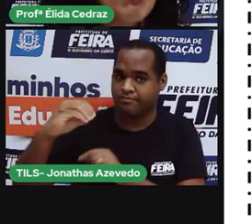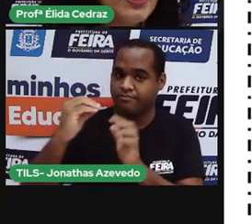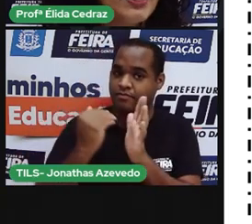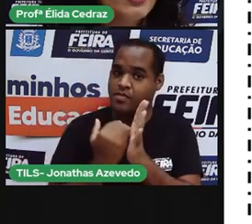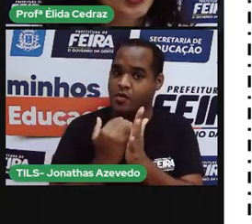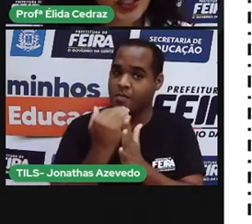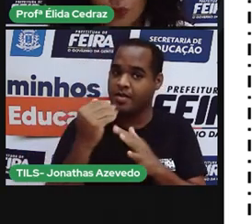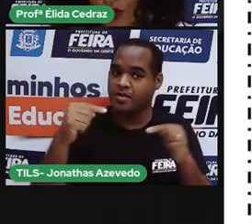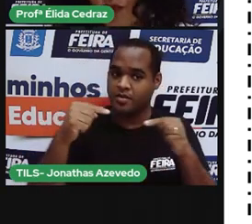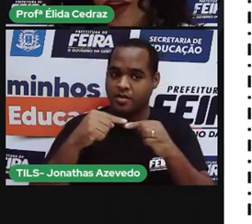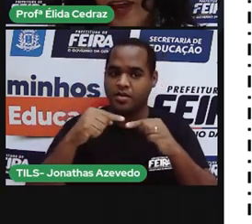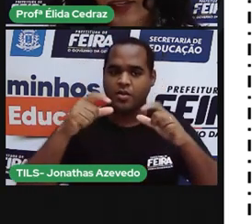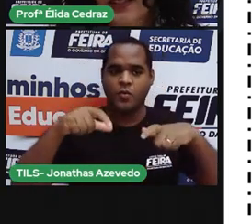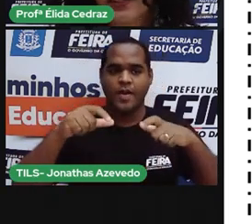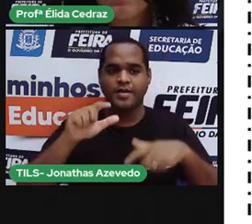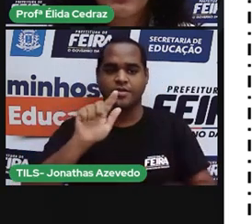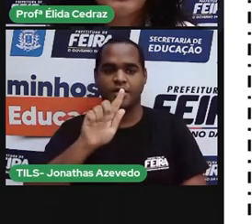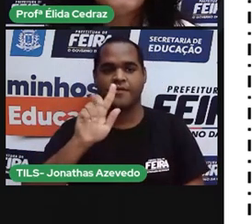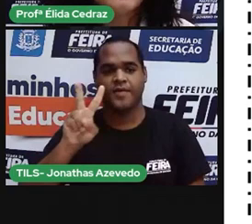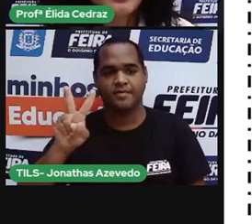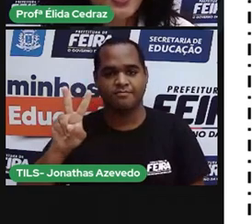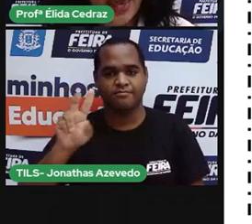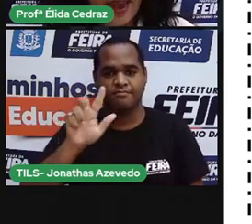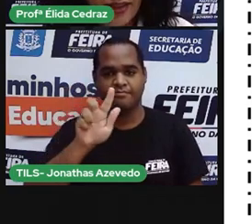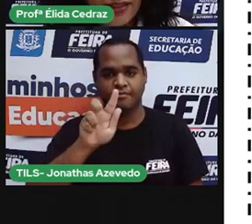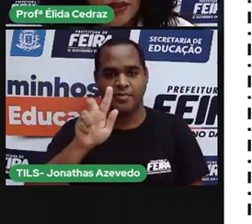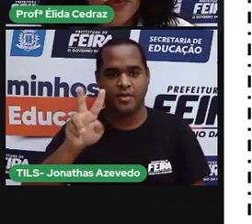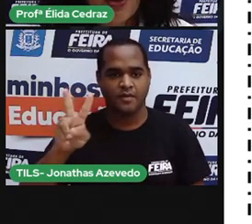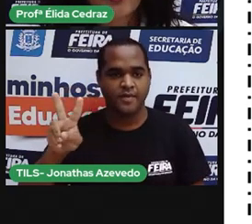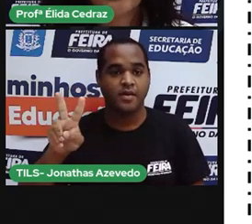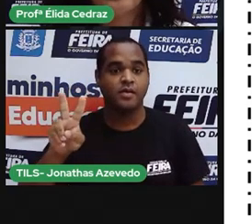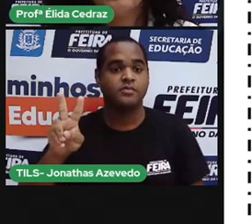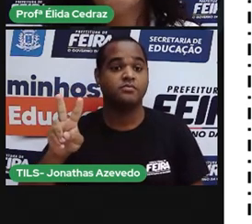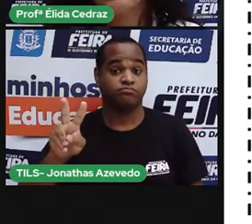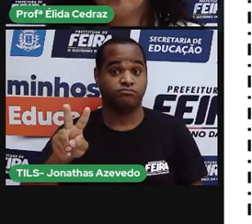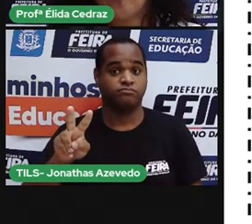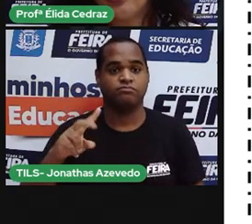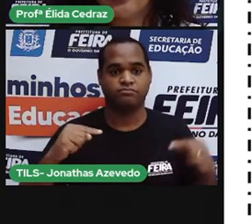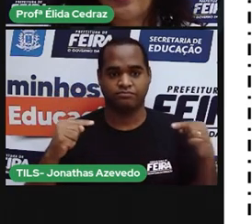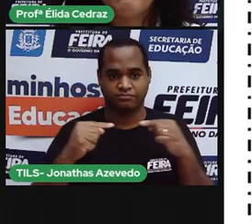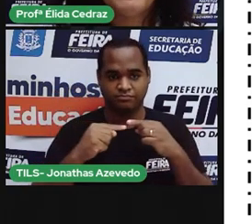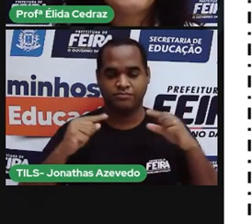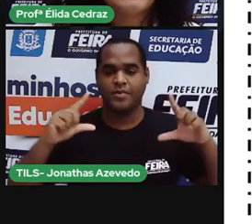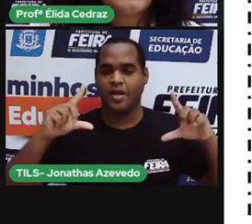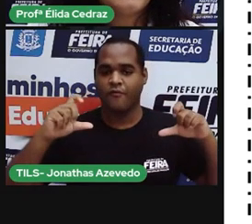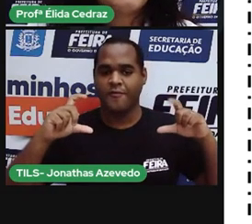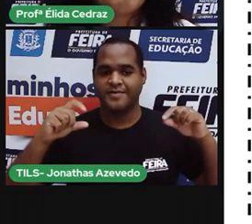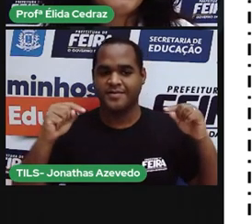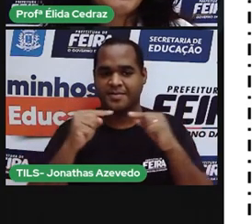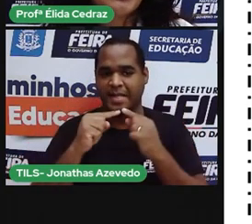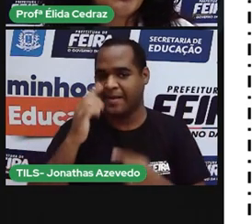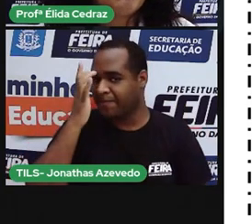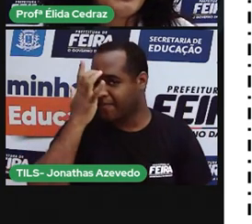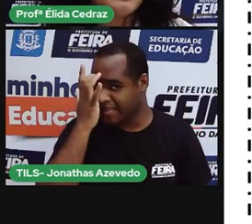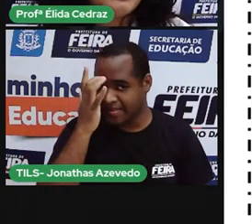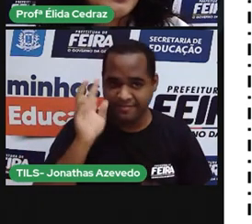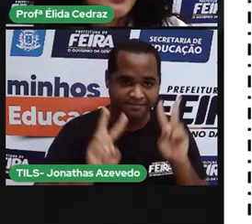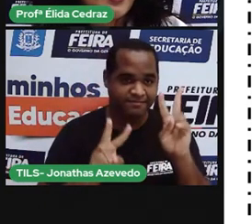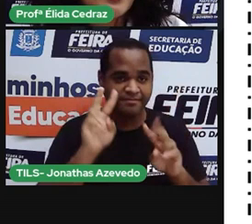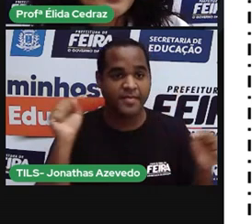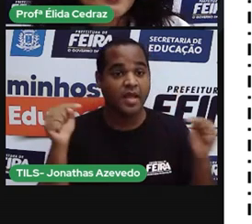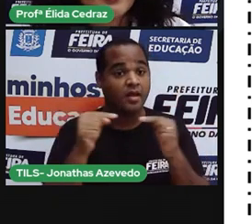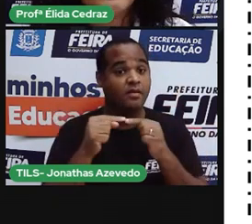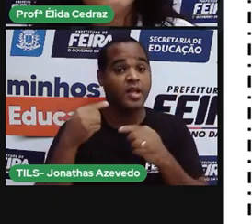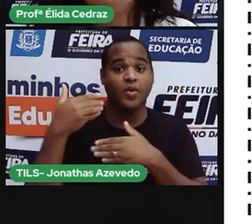na Avenida Jatulio Vargas. E essa foto foi quando a micareta passou para